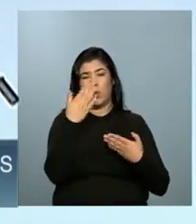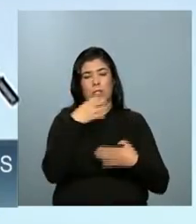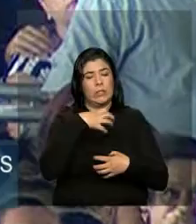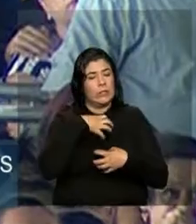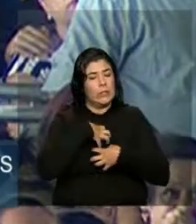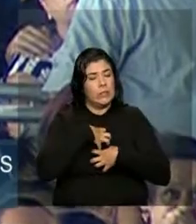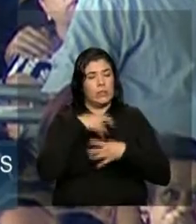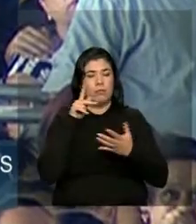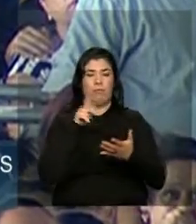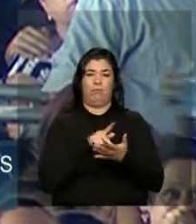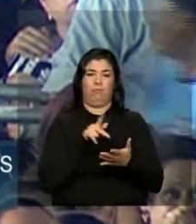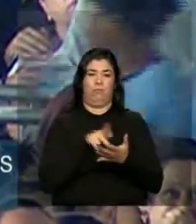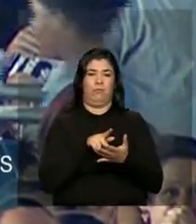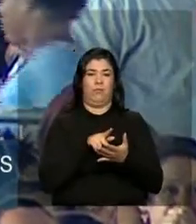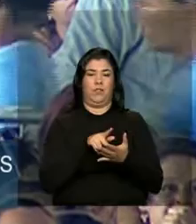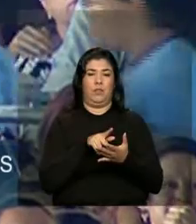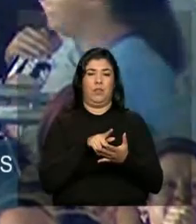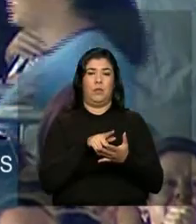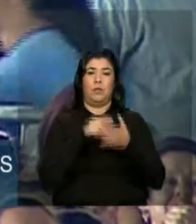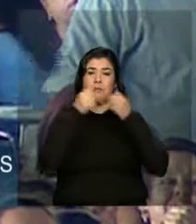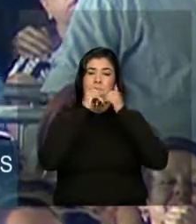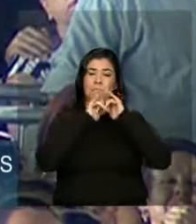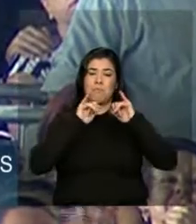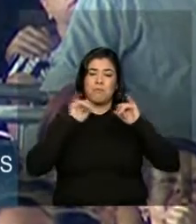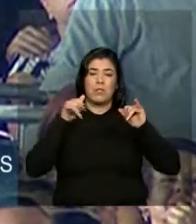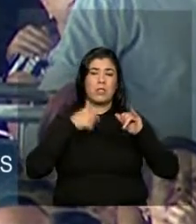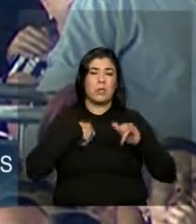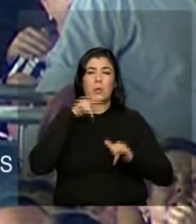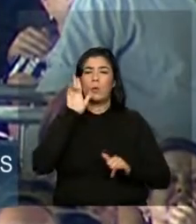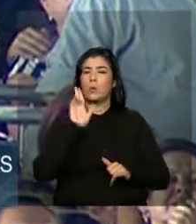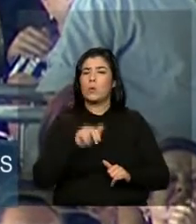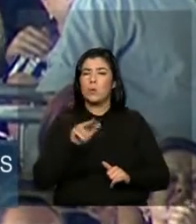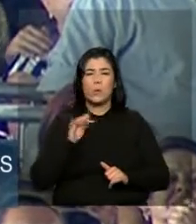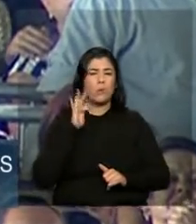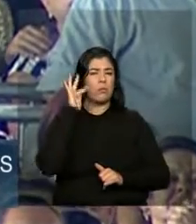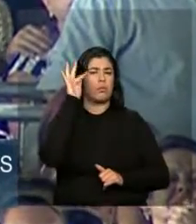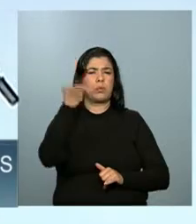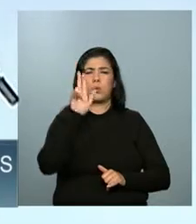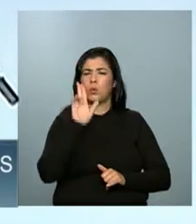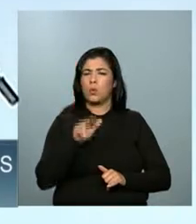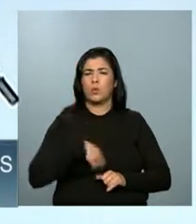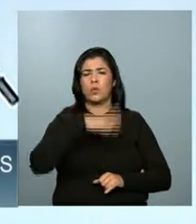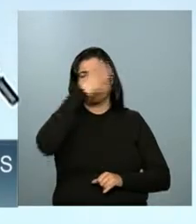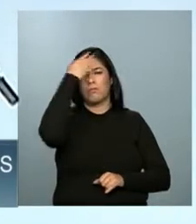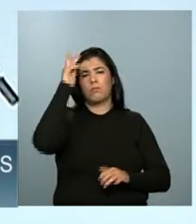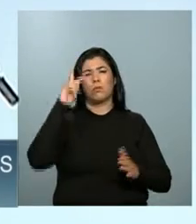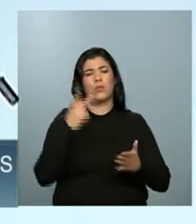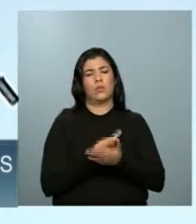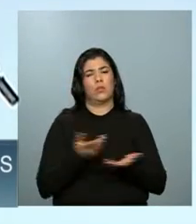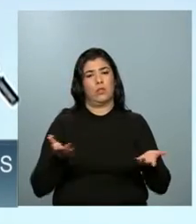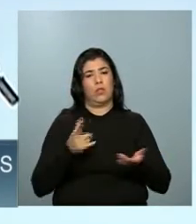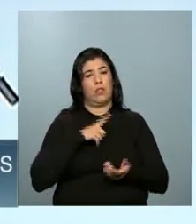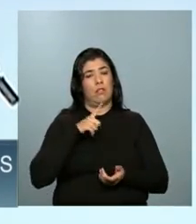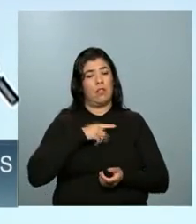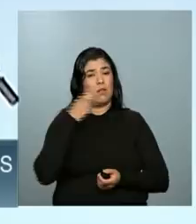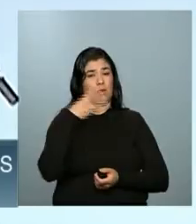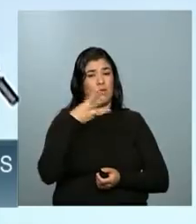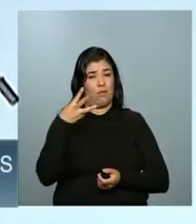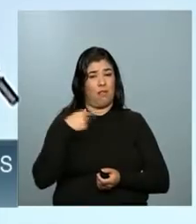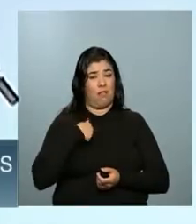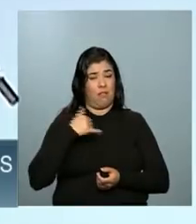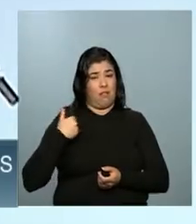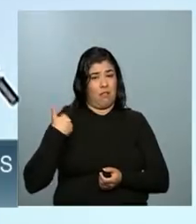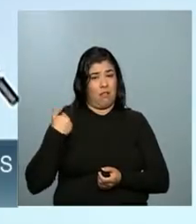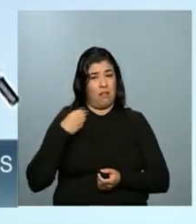sensibilizado. Dizer que, para mim, eu nunca mais esquecerei esse momento. Com 33 anos de idade,